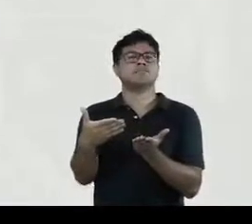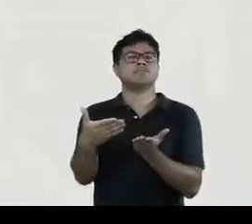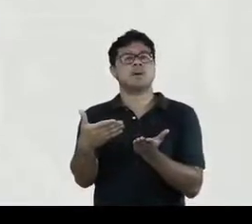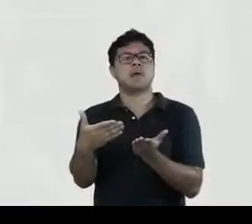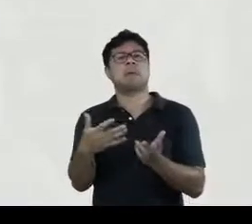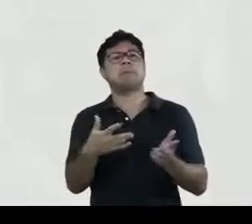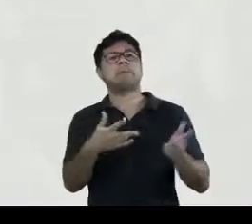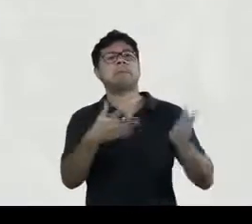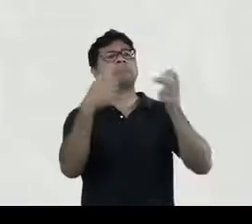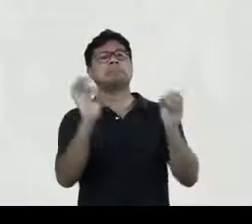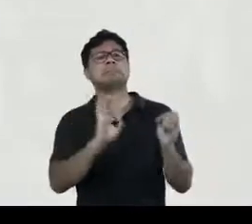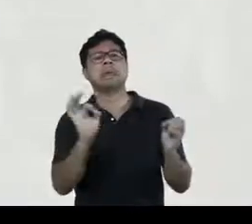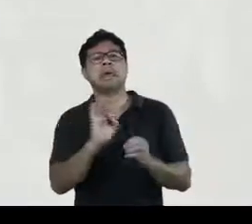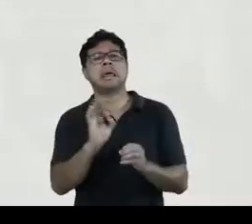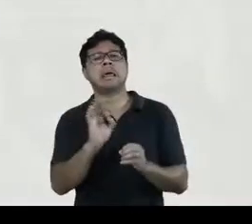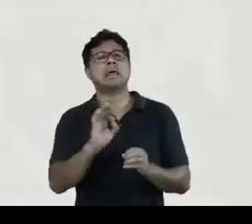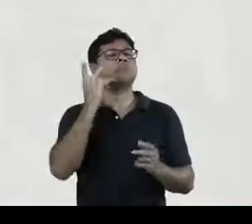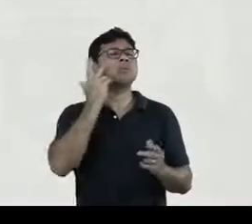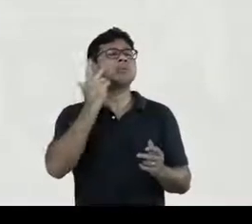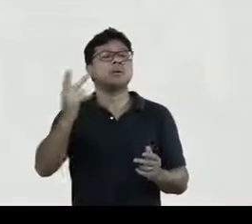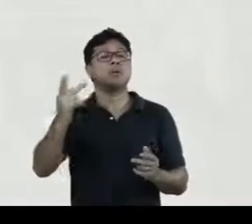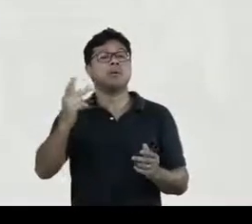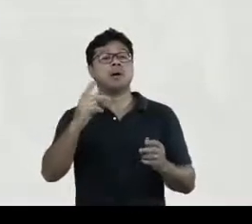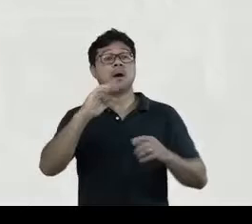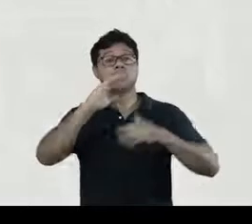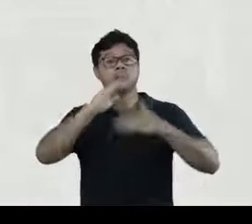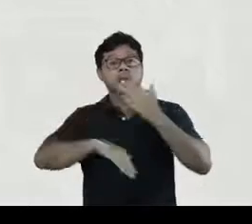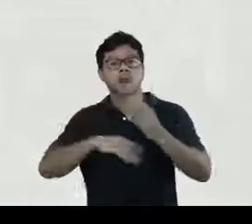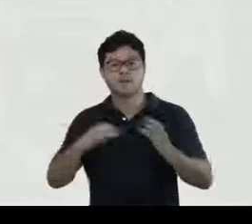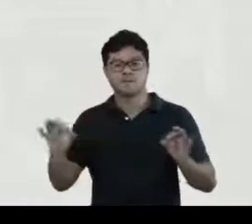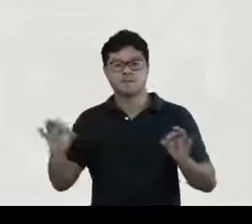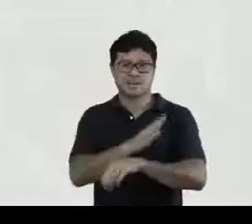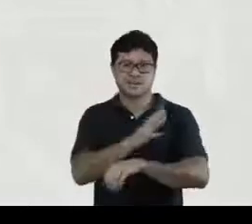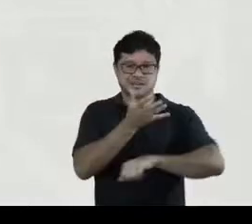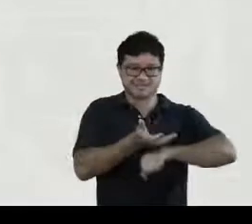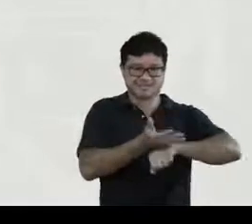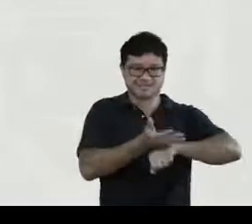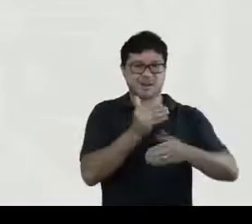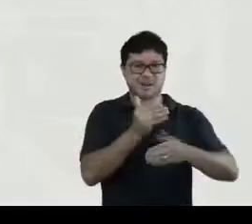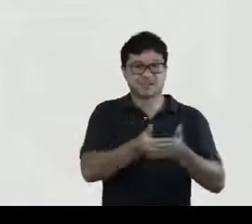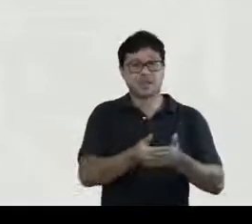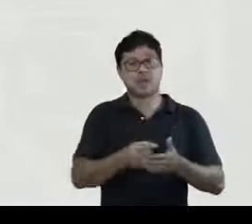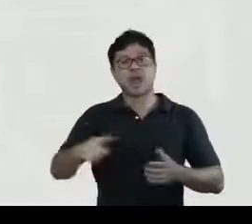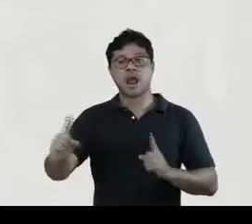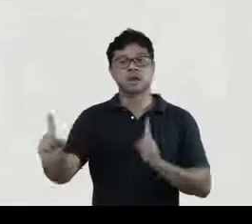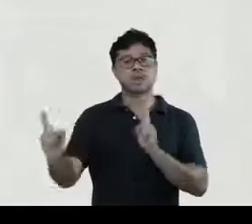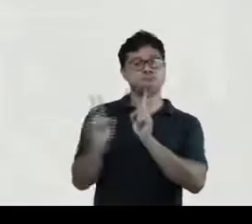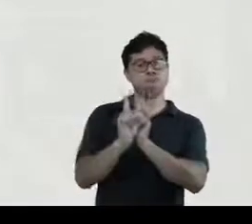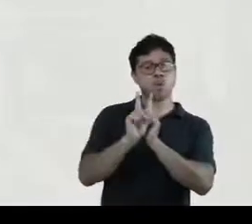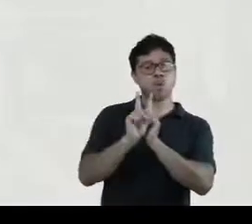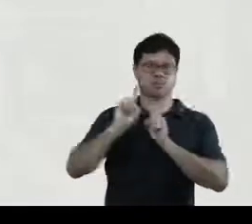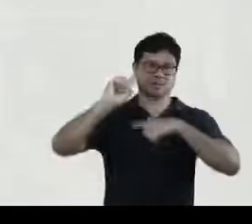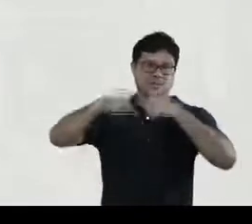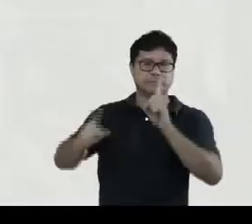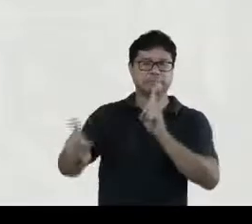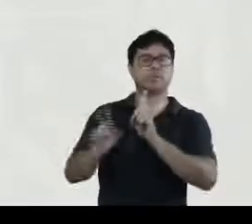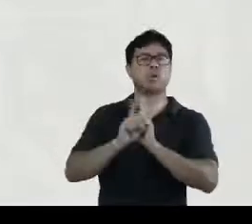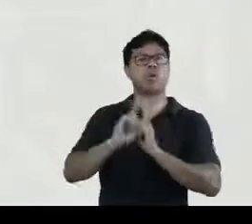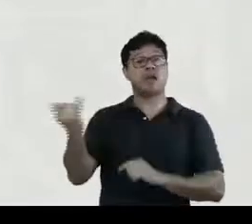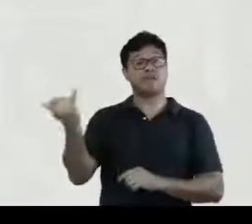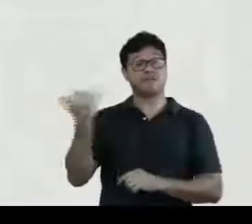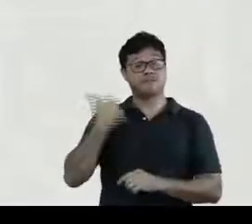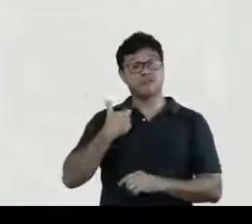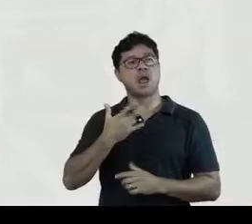perceberem muito a obra né e quando a gente conclui a disciplina eles me encontram posteriormente e